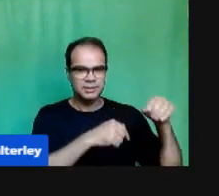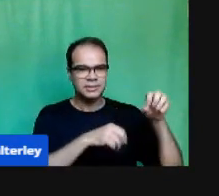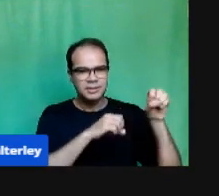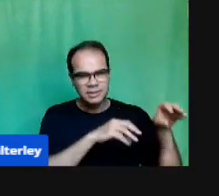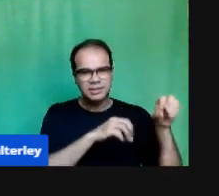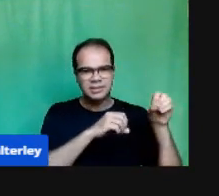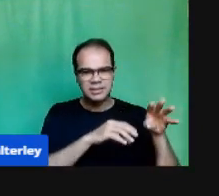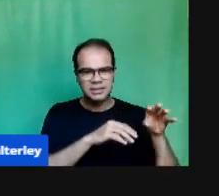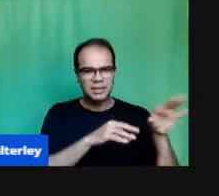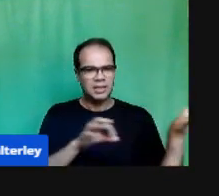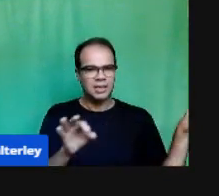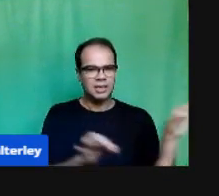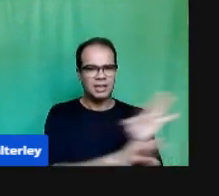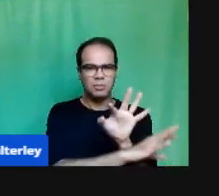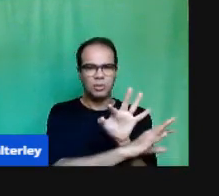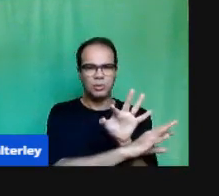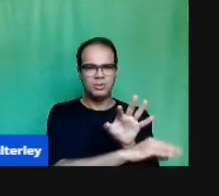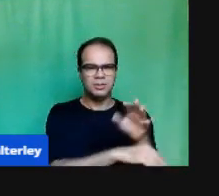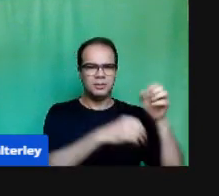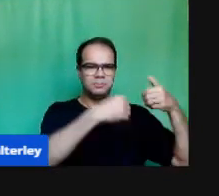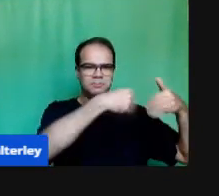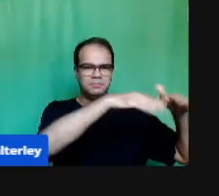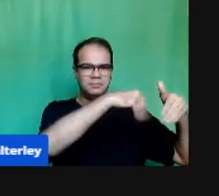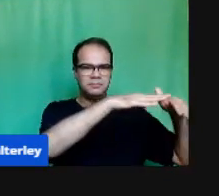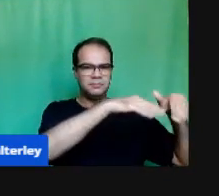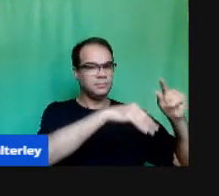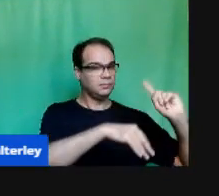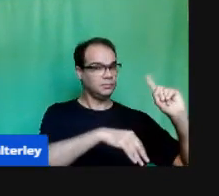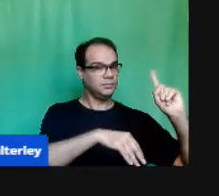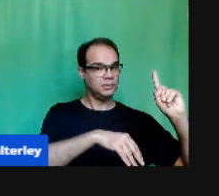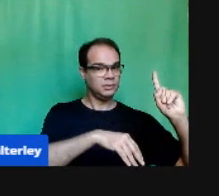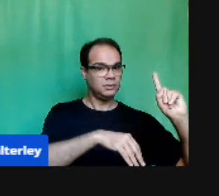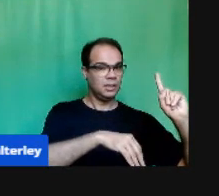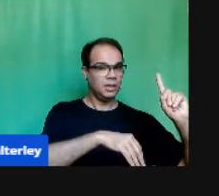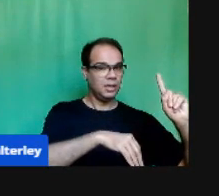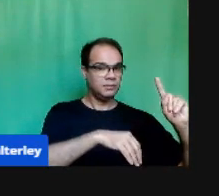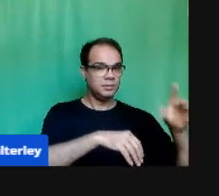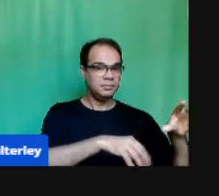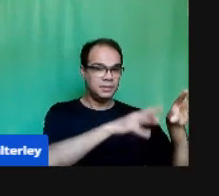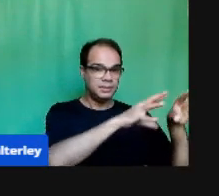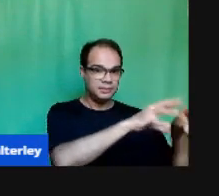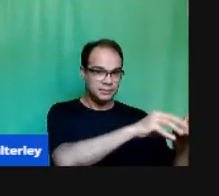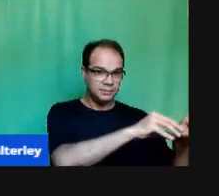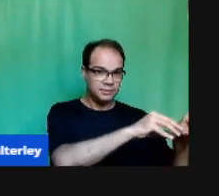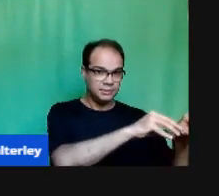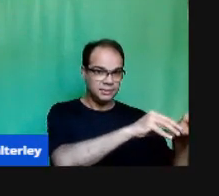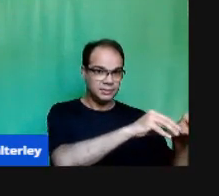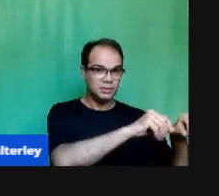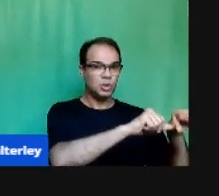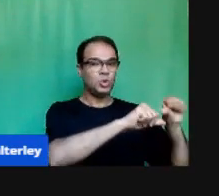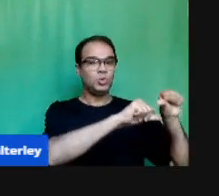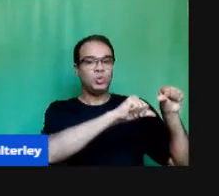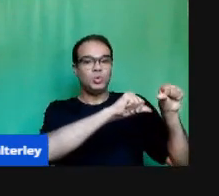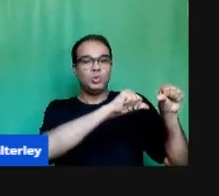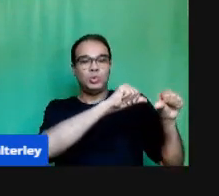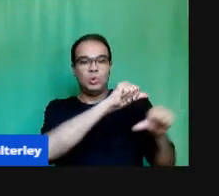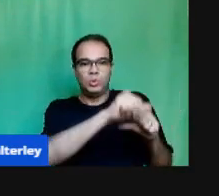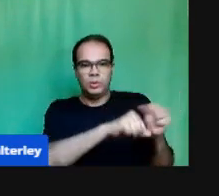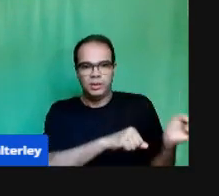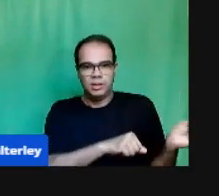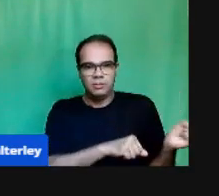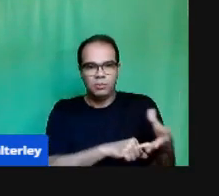Alguns processos E o processo Avaliativo Foi um Desses Que precisou Ser modificado